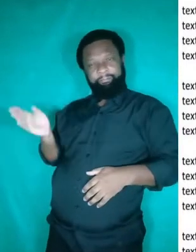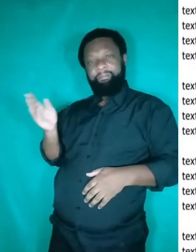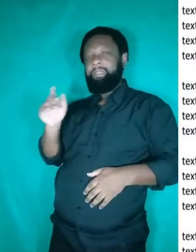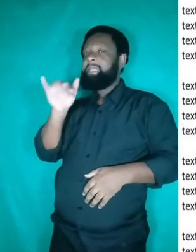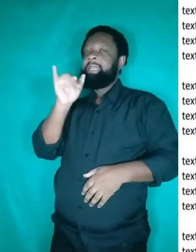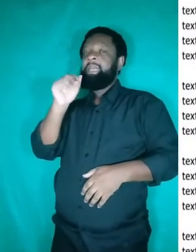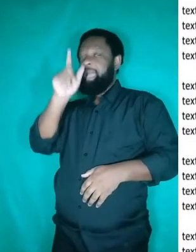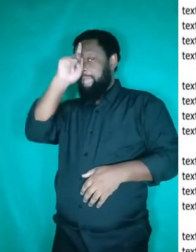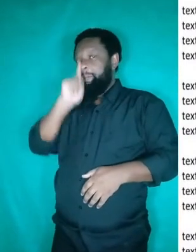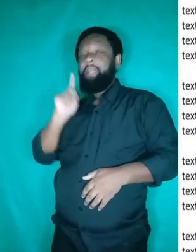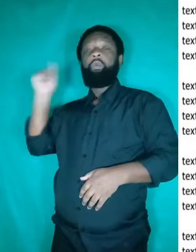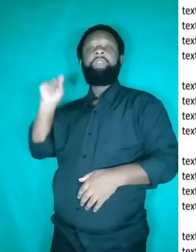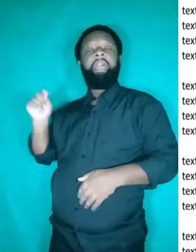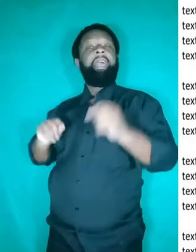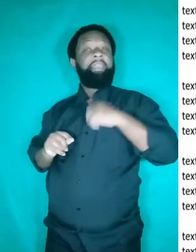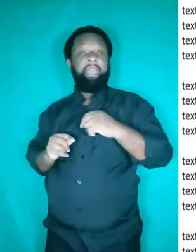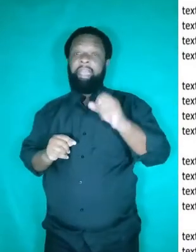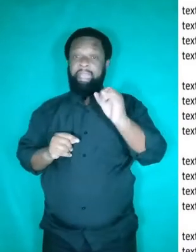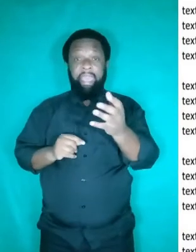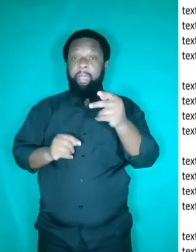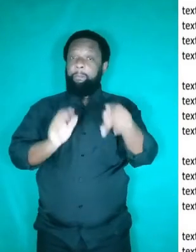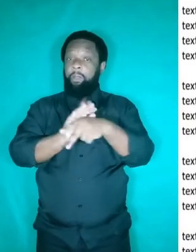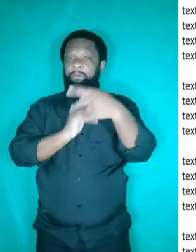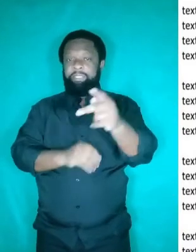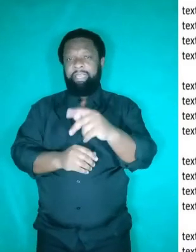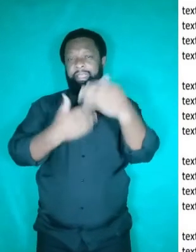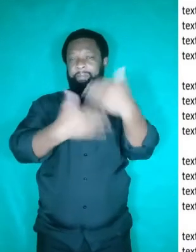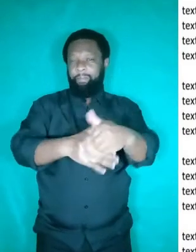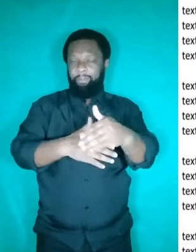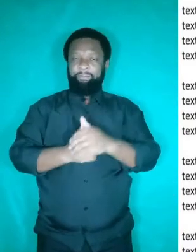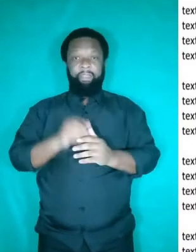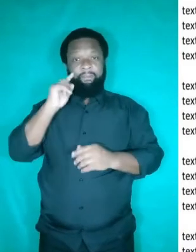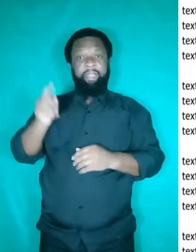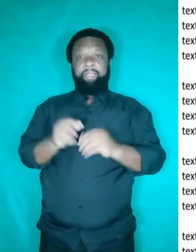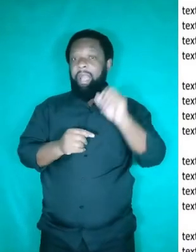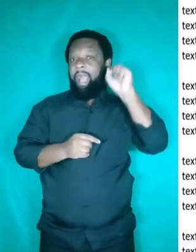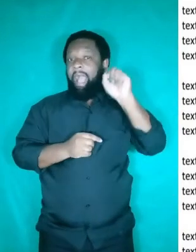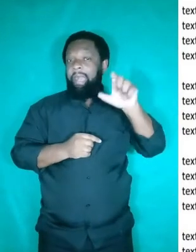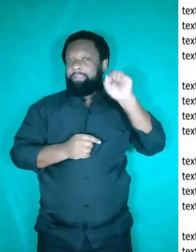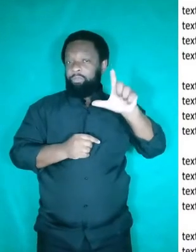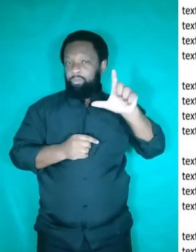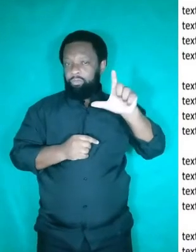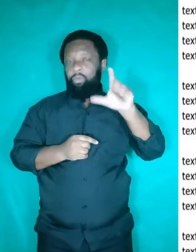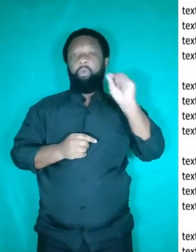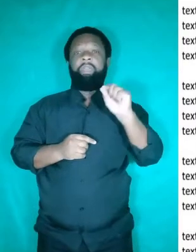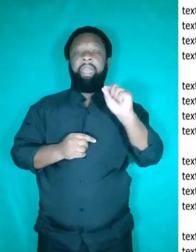ela representa bem o que se espera do candidato no Enem. O que está destacado em azul são os recursos coesivos